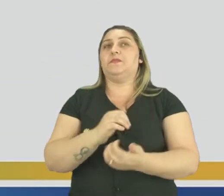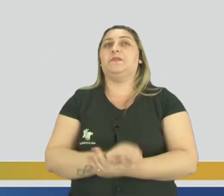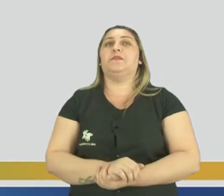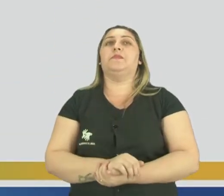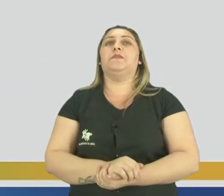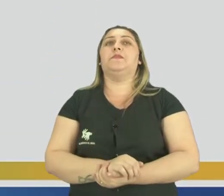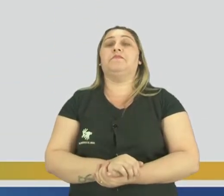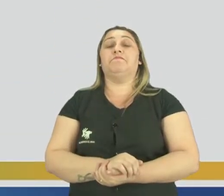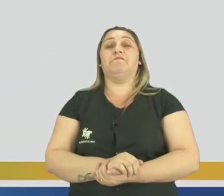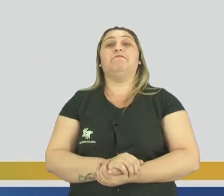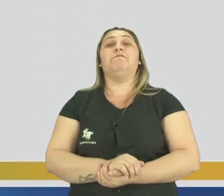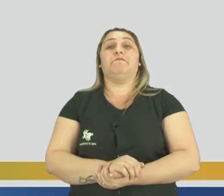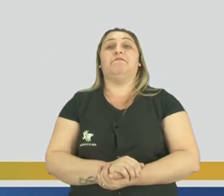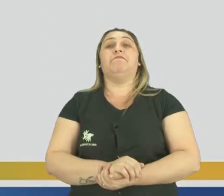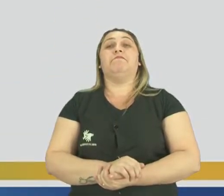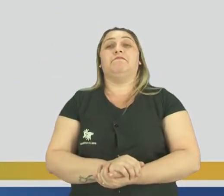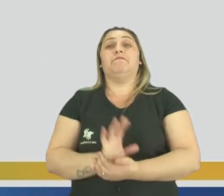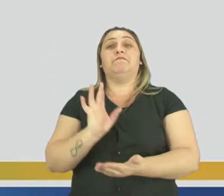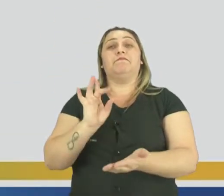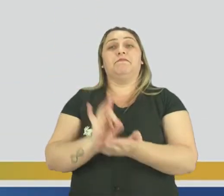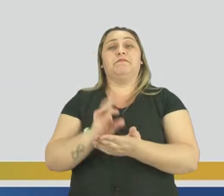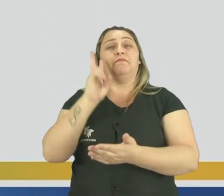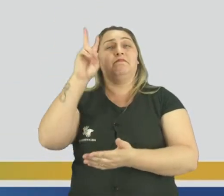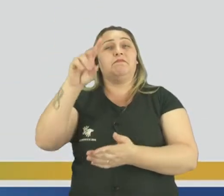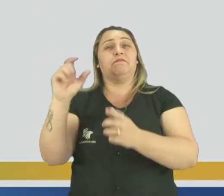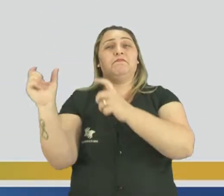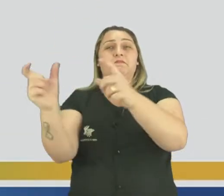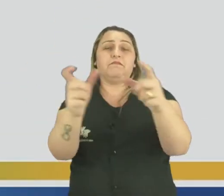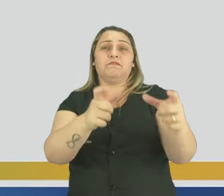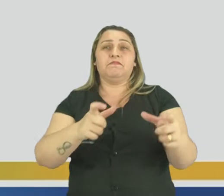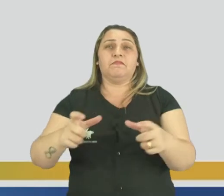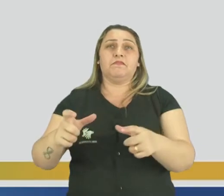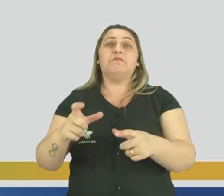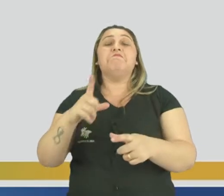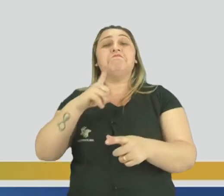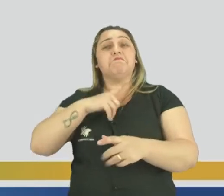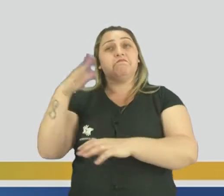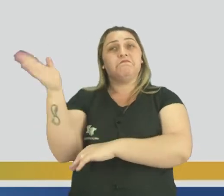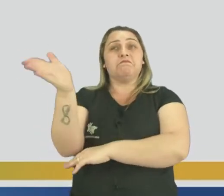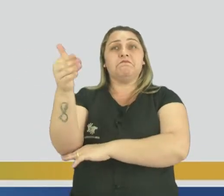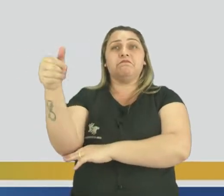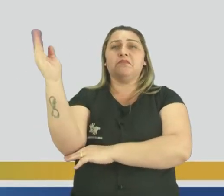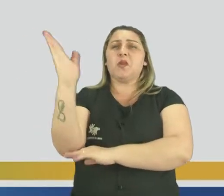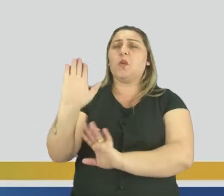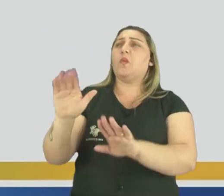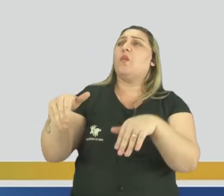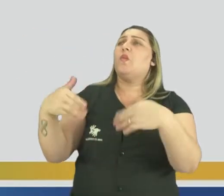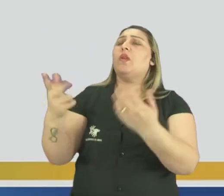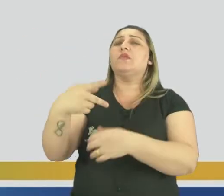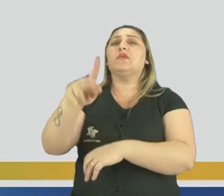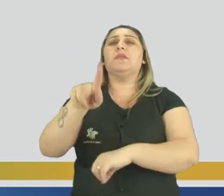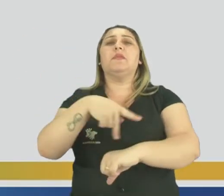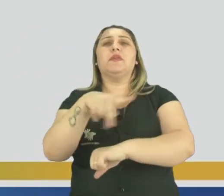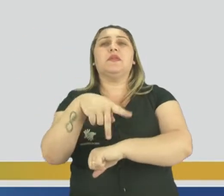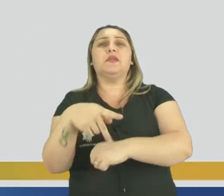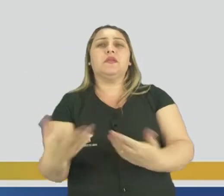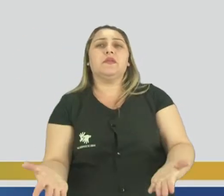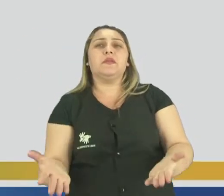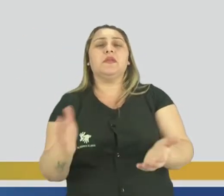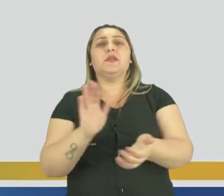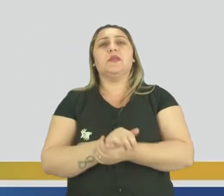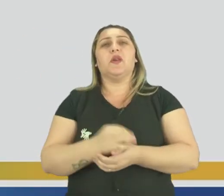aqui, ó. Essa aqui é a bandeira original, que você vai ver em todos os lugares e falar Ah, temos uma bandeira do Brasil. Qual é a bandeira do seu país?